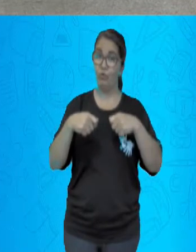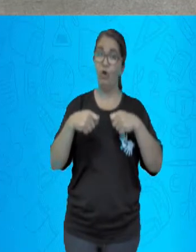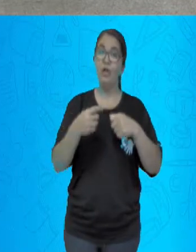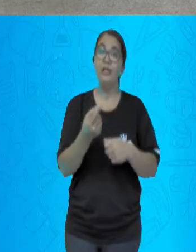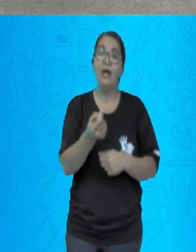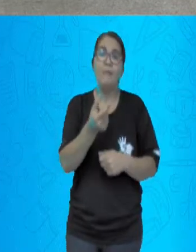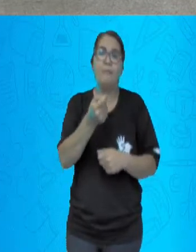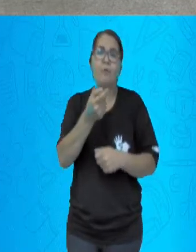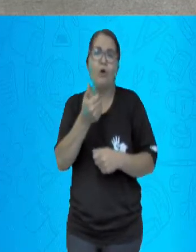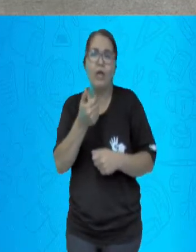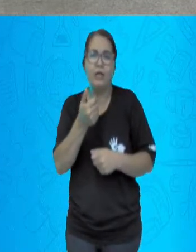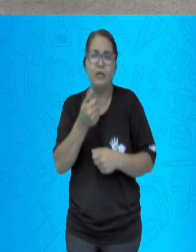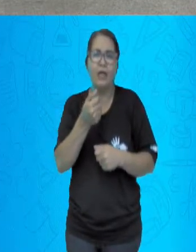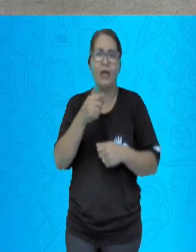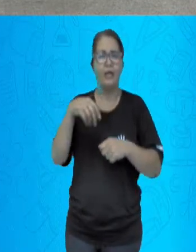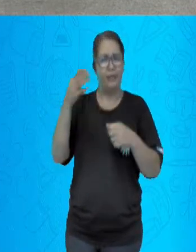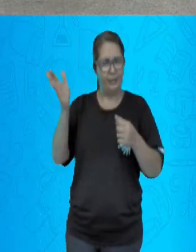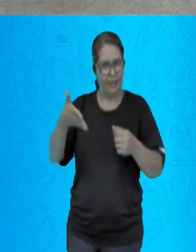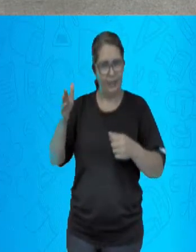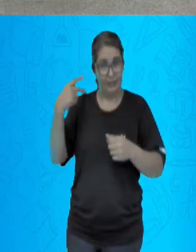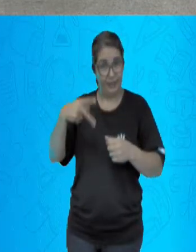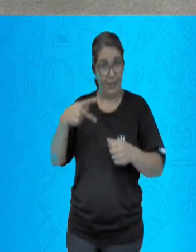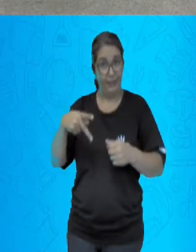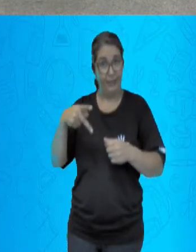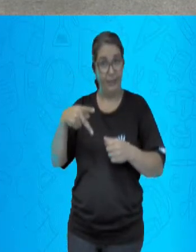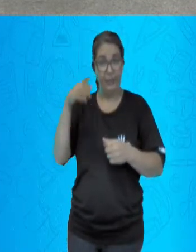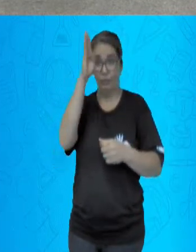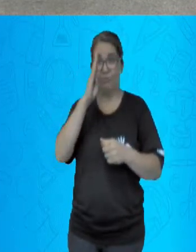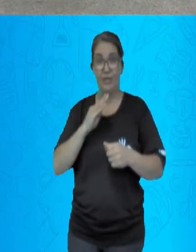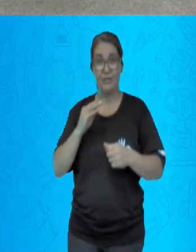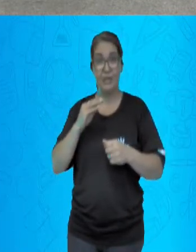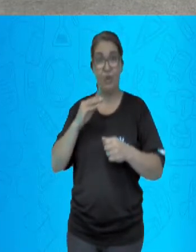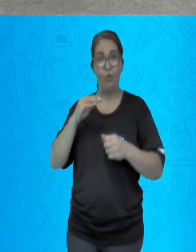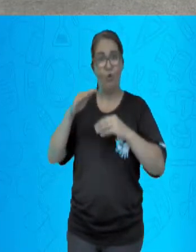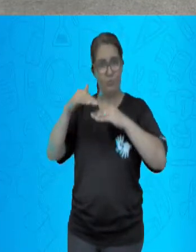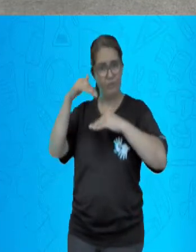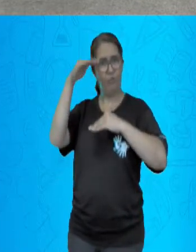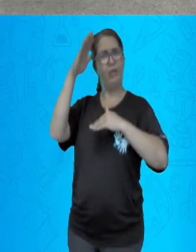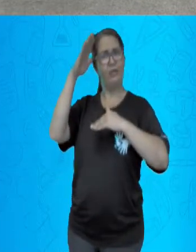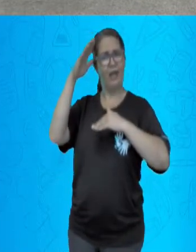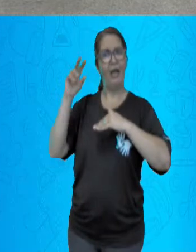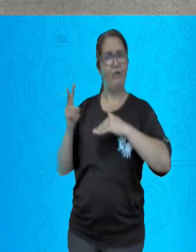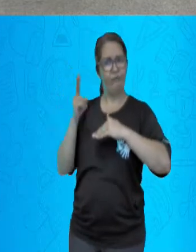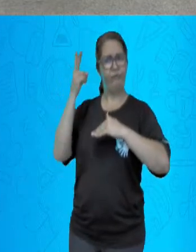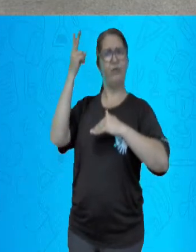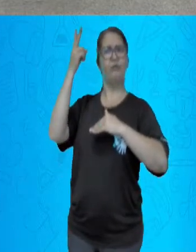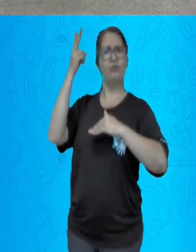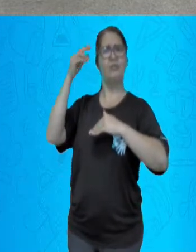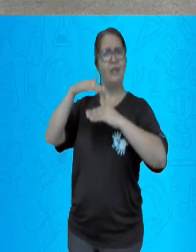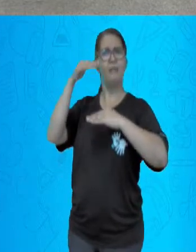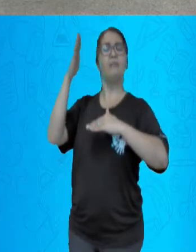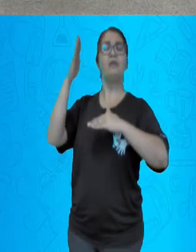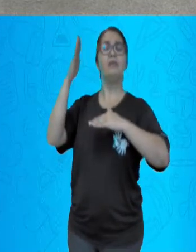Por que teriam que controlar esse valor? O motivo deste controle era não